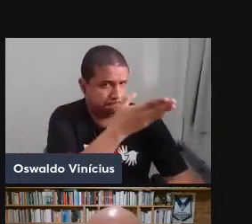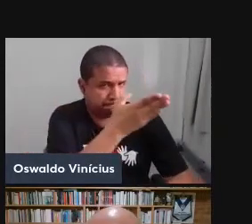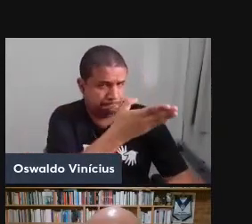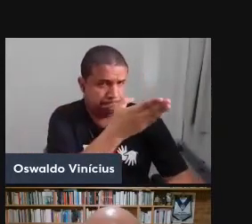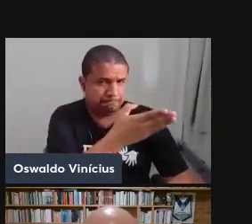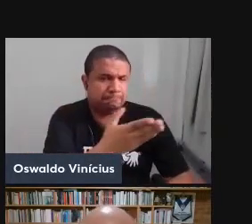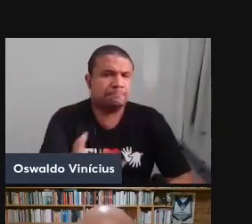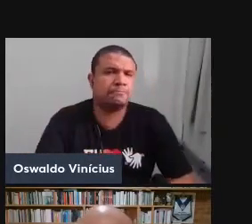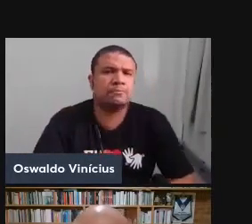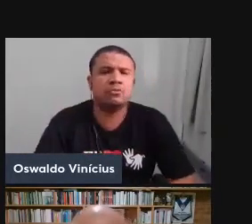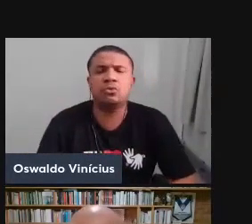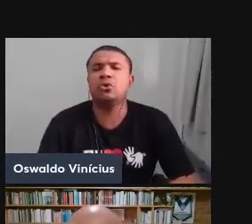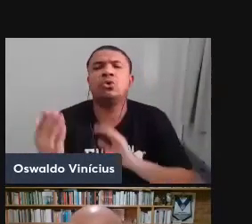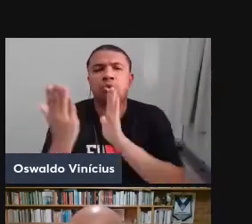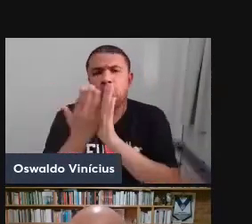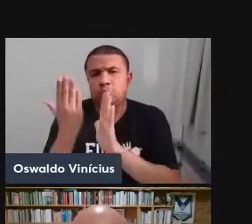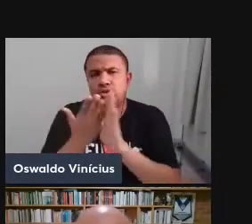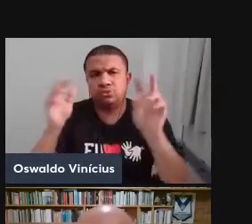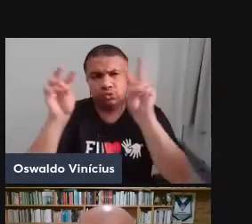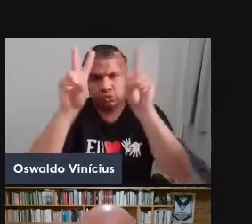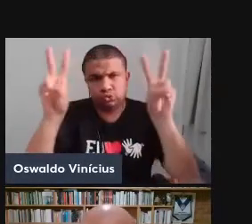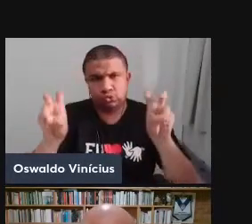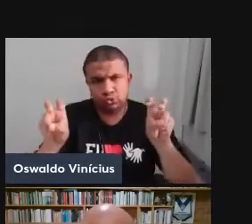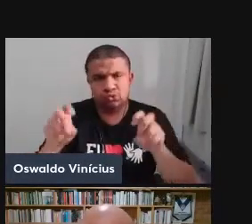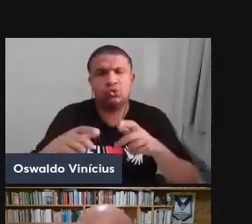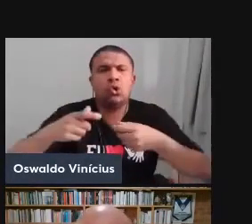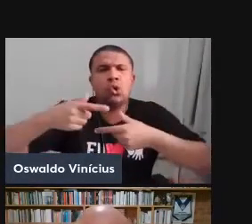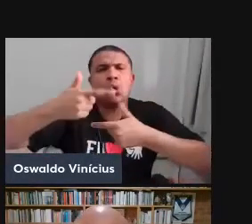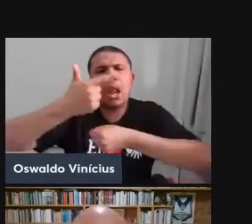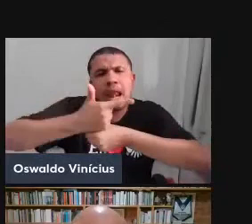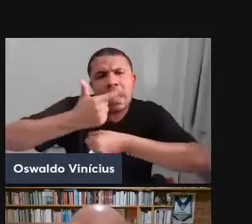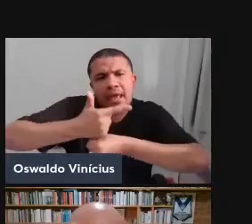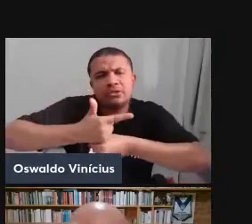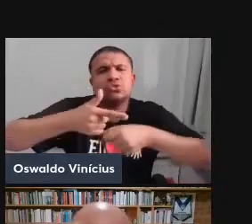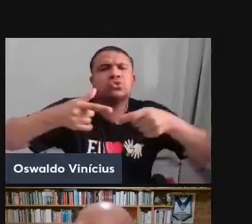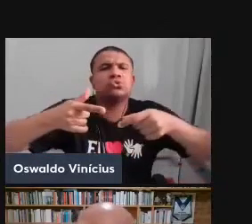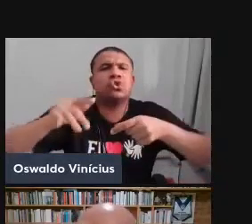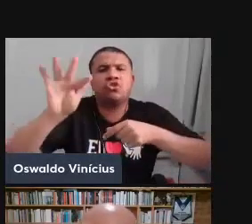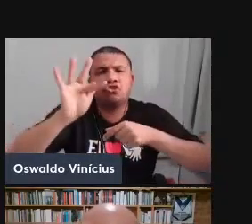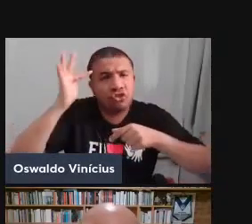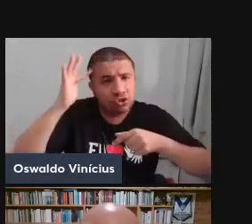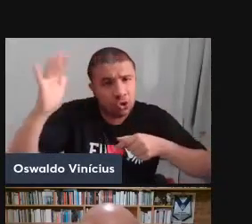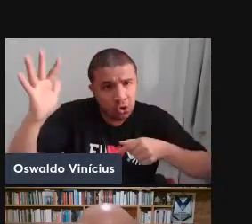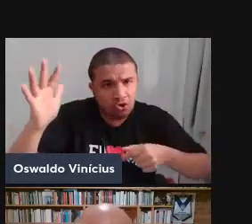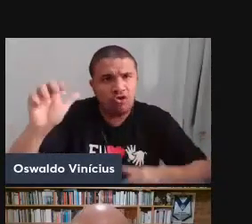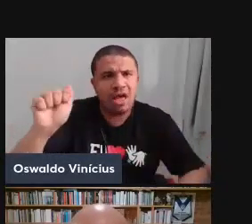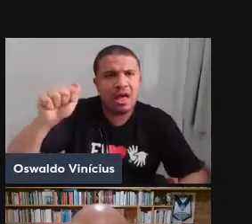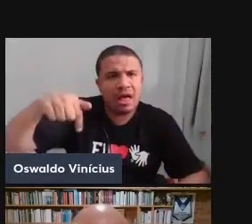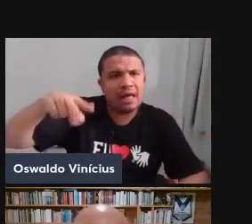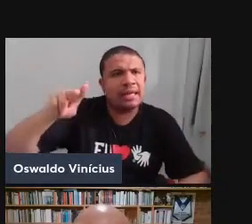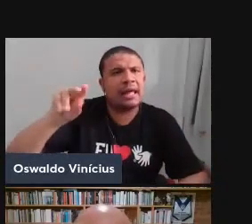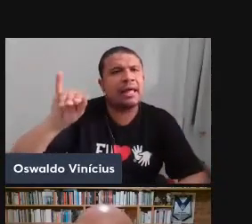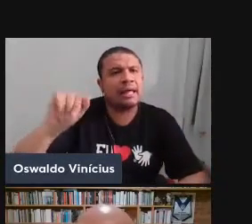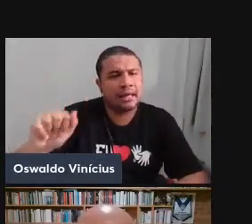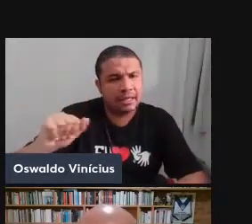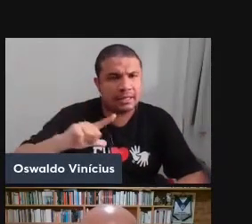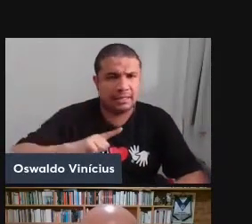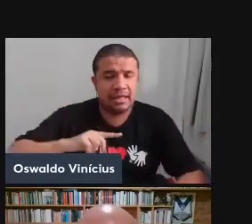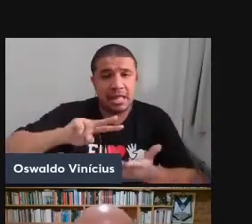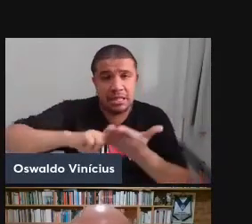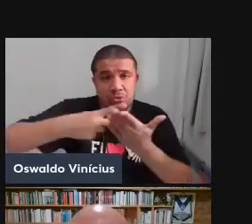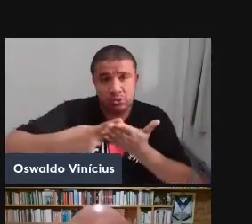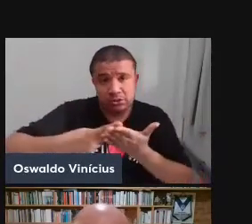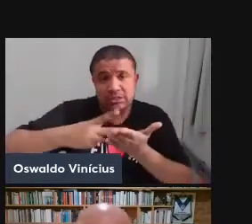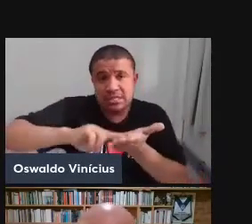um livro intitulado Pequeno Léxico Filosófico do Anarquismo, que infelizmente não temos traduzido aqui em